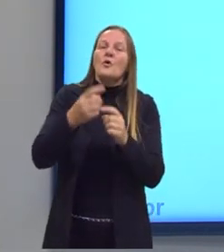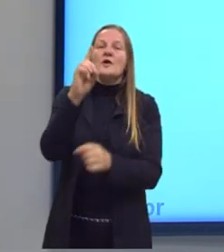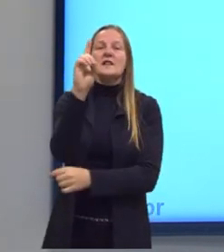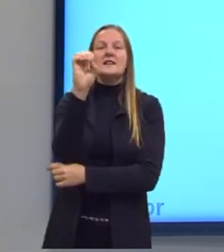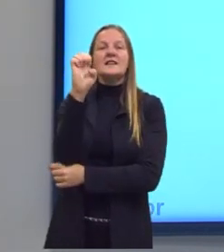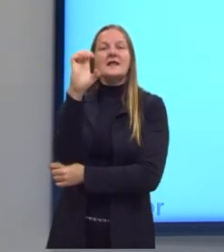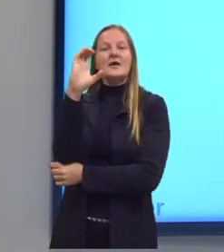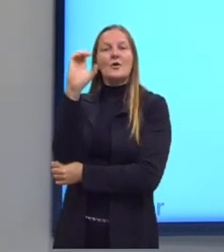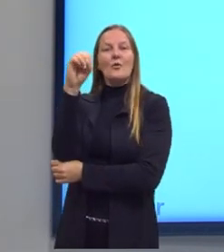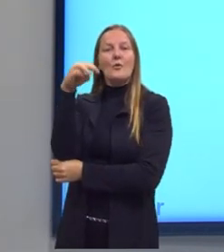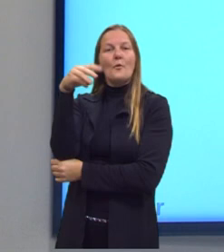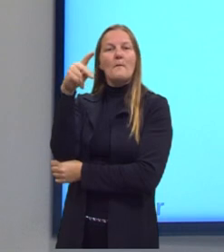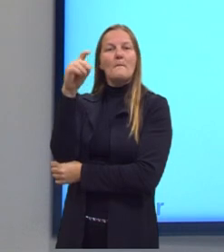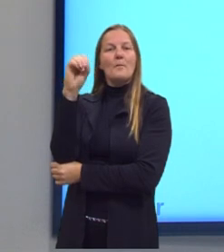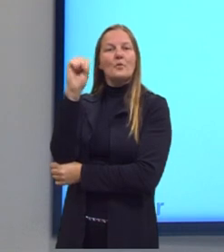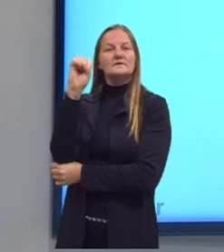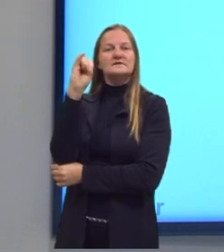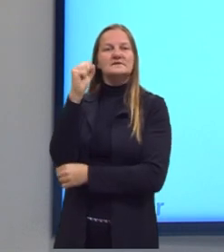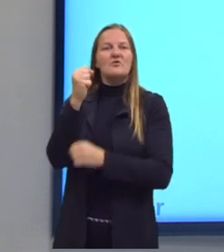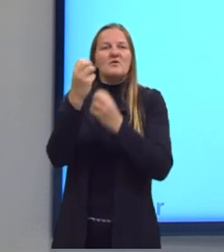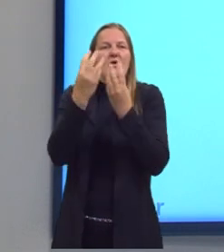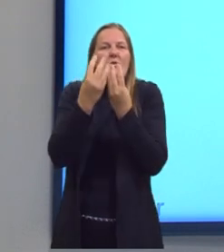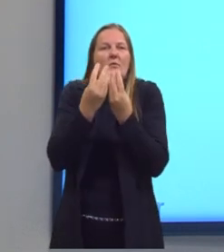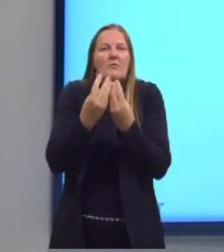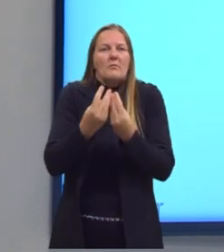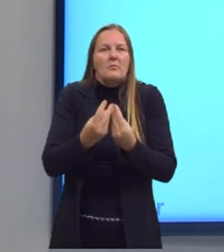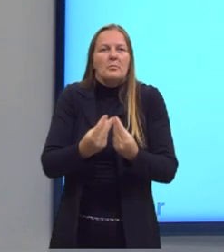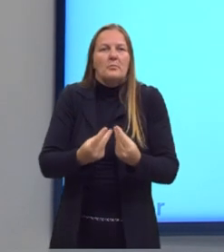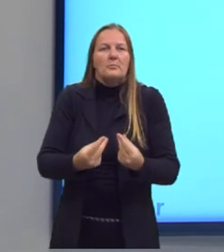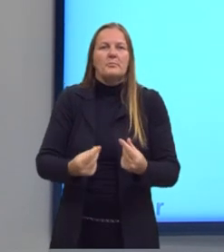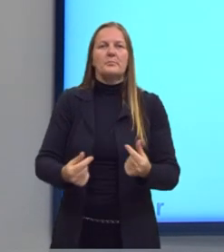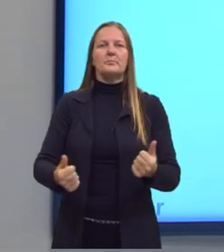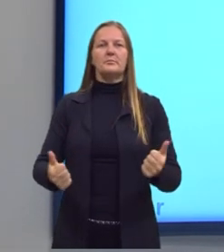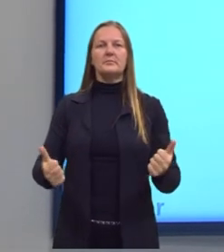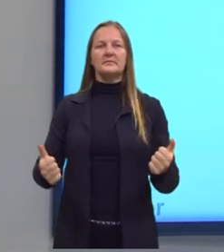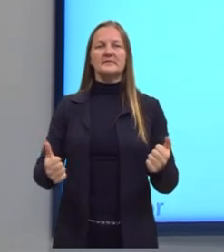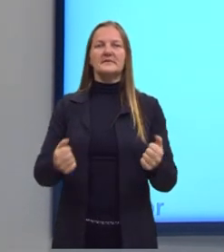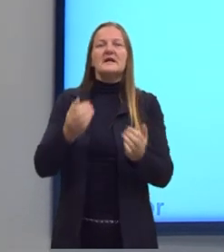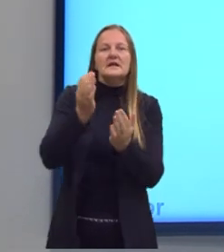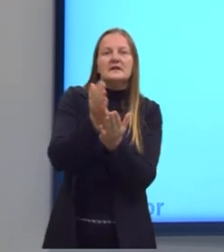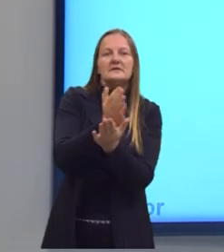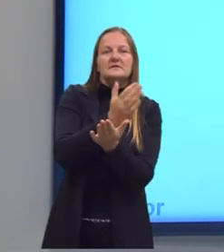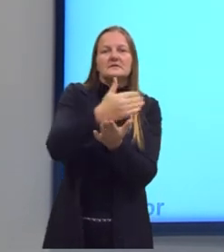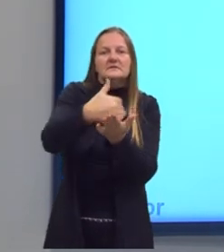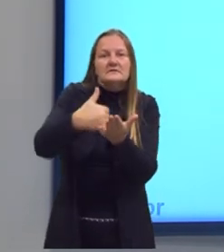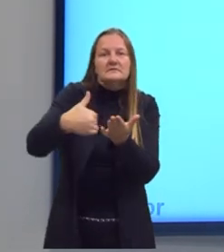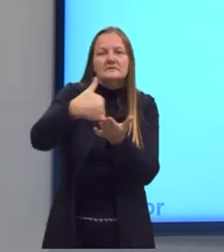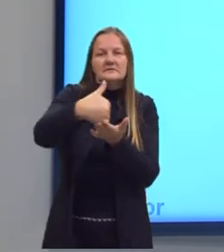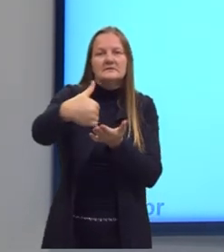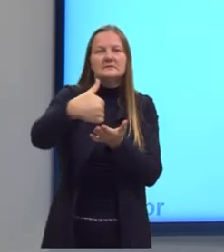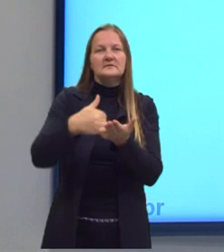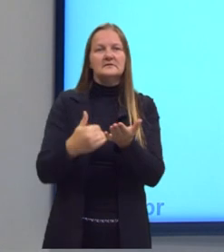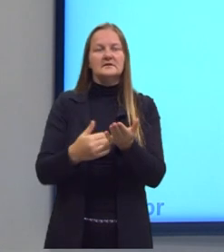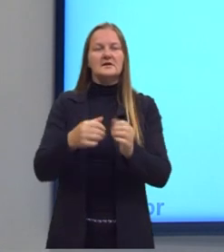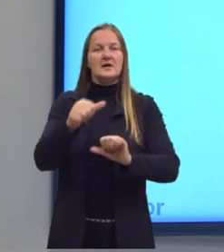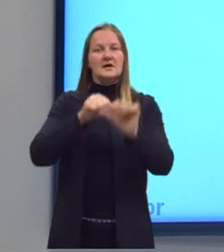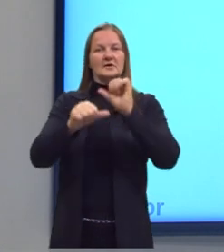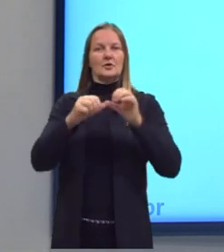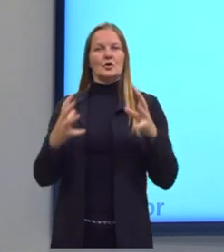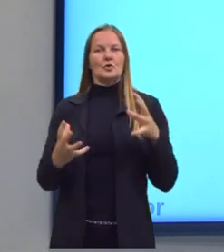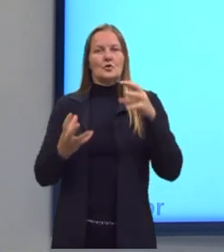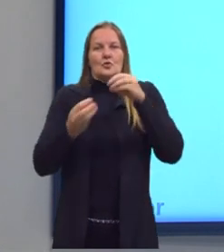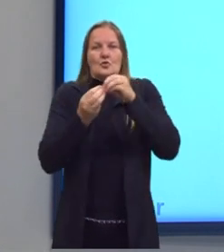analogia a essa palavra, decompor, o que que eu vou decompor, né? Vai dividir. eu tô, na anterior eu estava